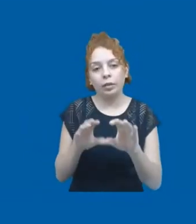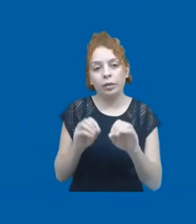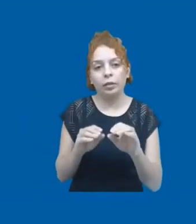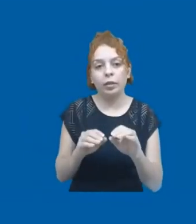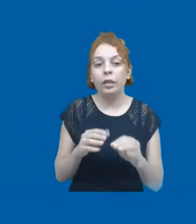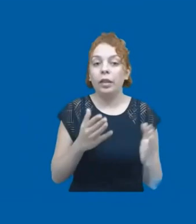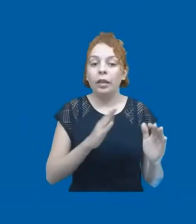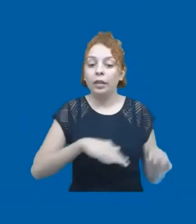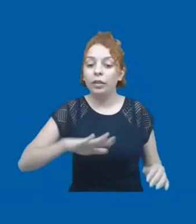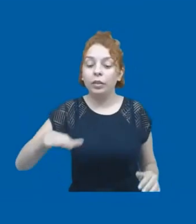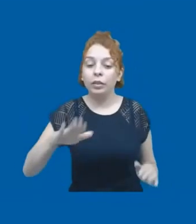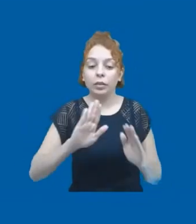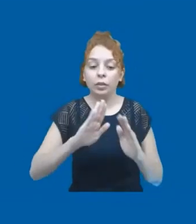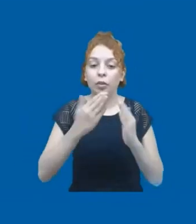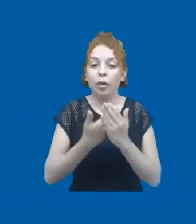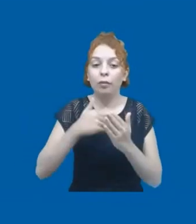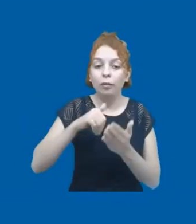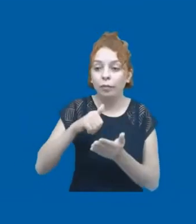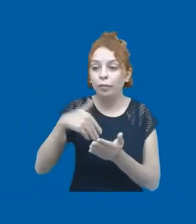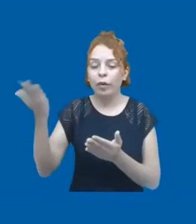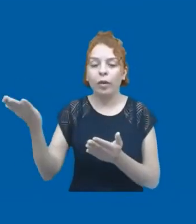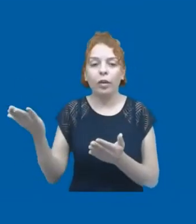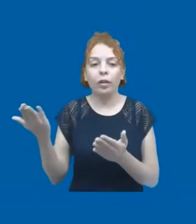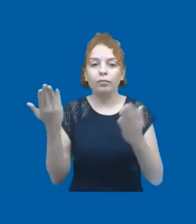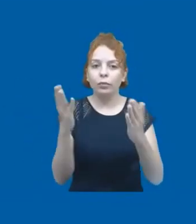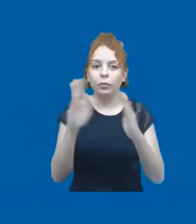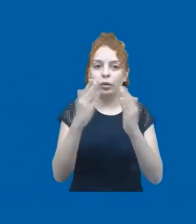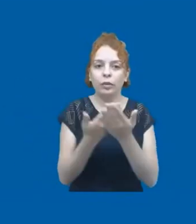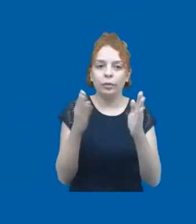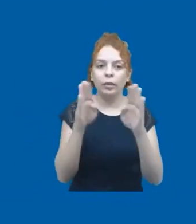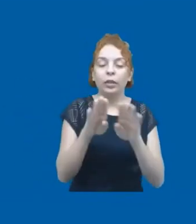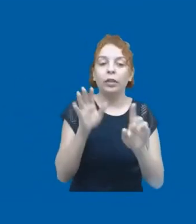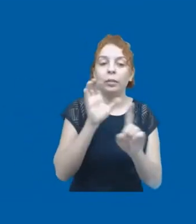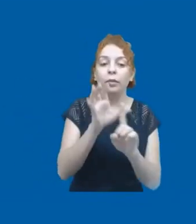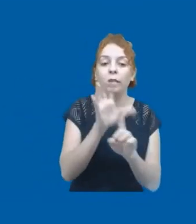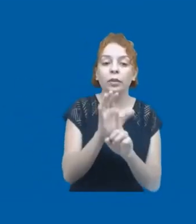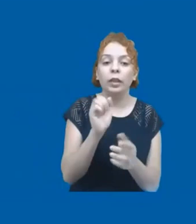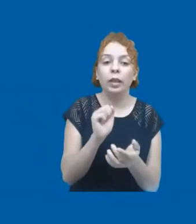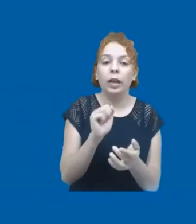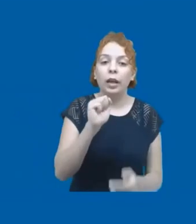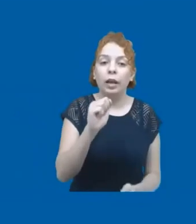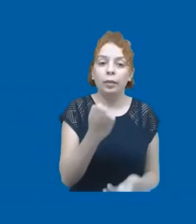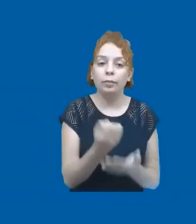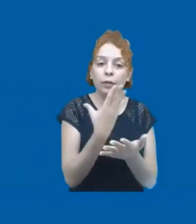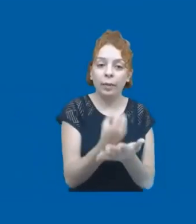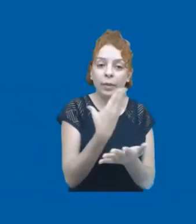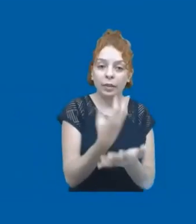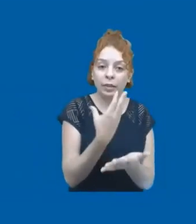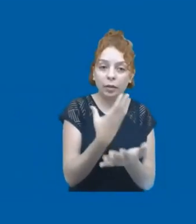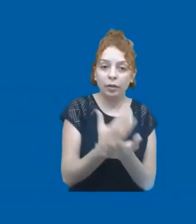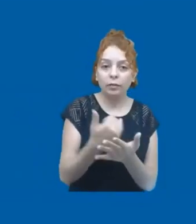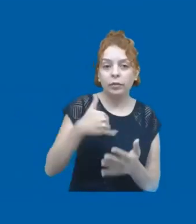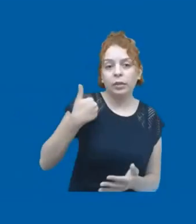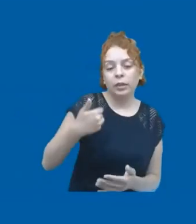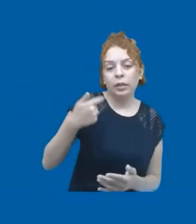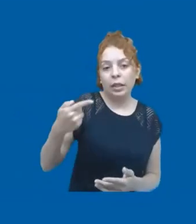fora de sala de aula, impactos que vão ser sentidos também na alfabetização das nossas crianças entre 7 e 8